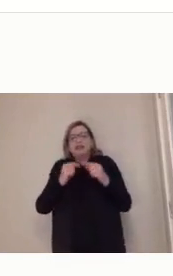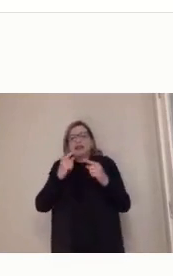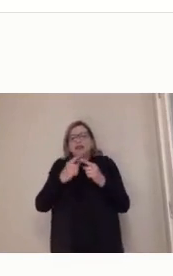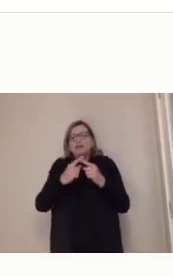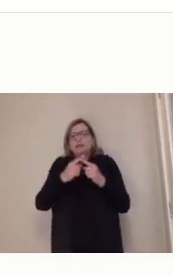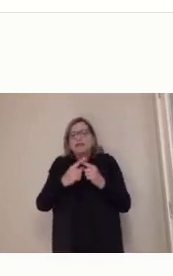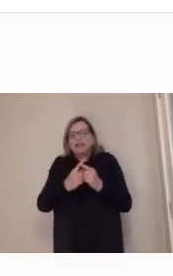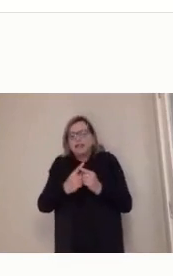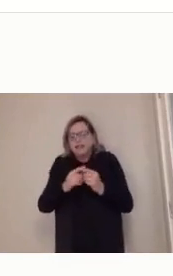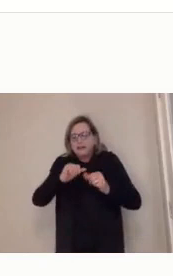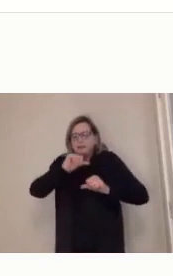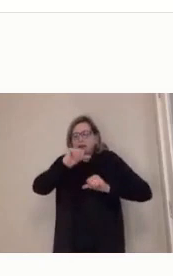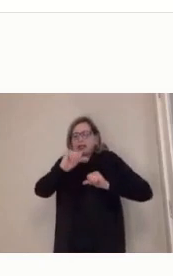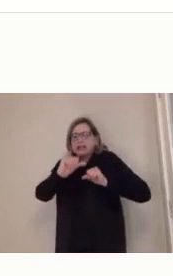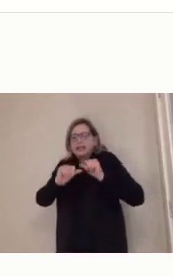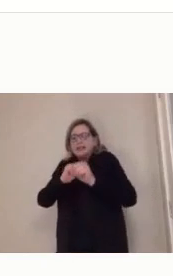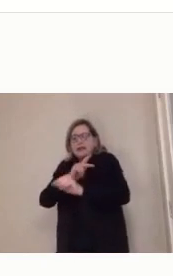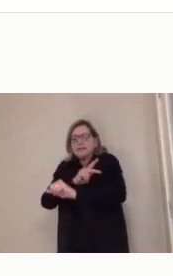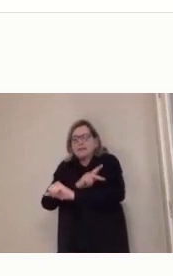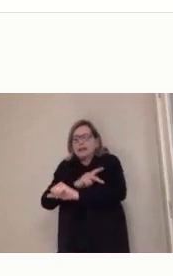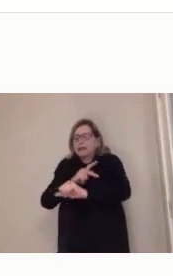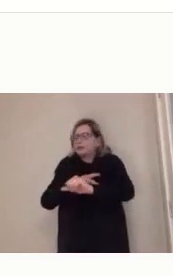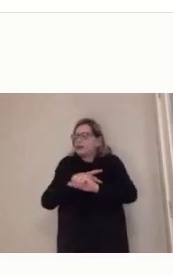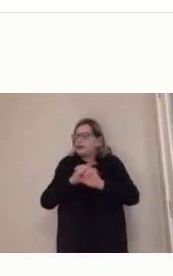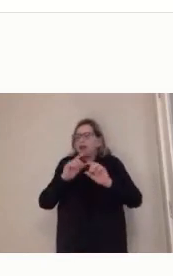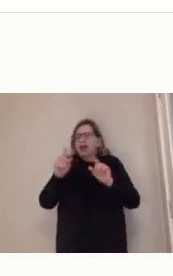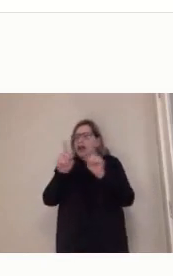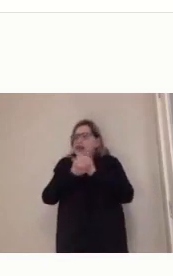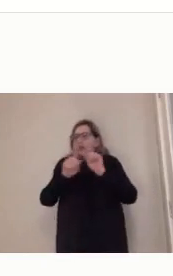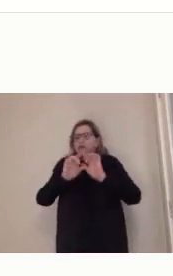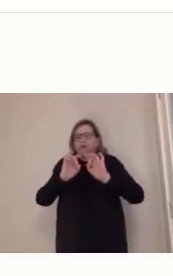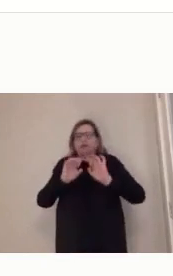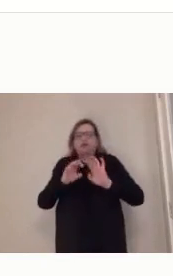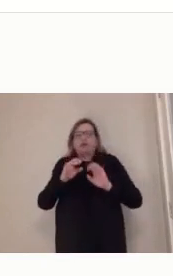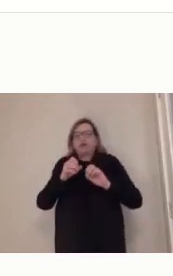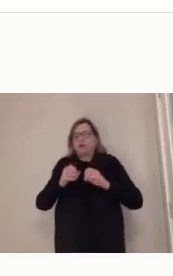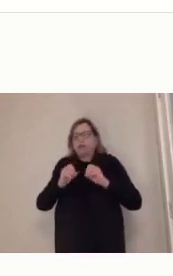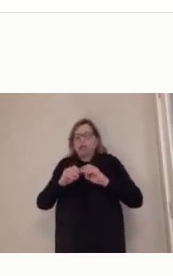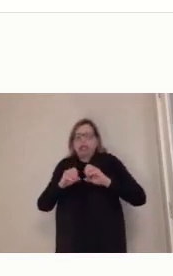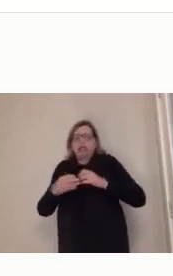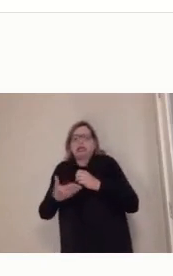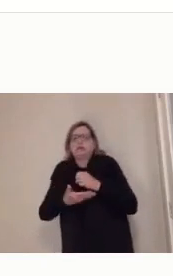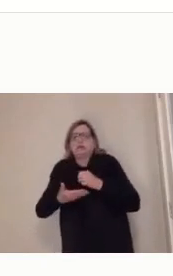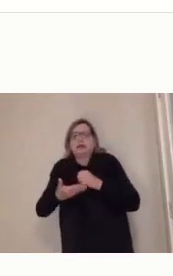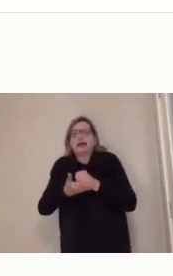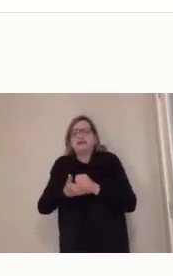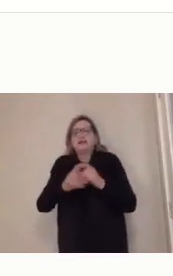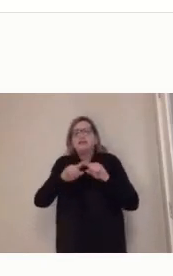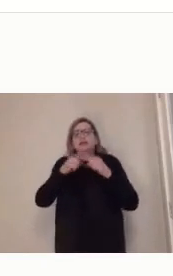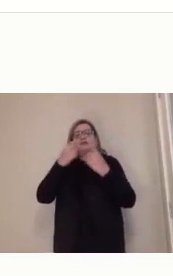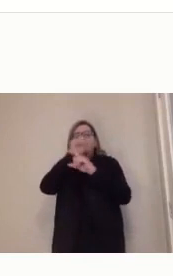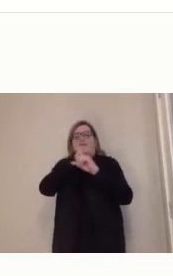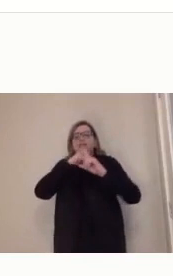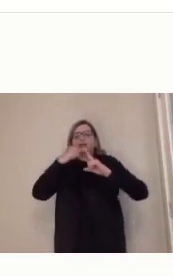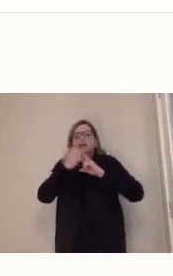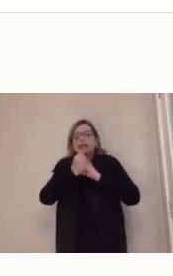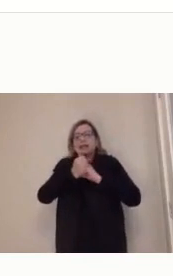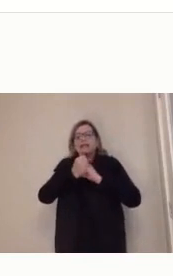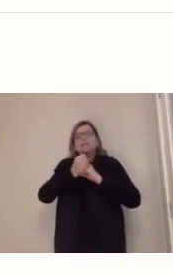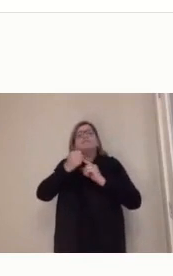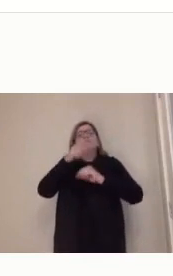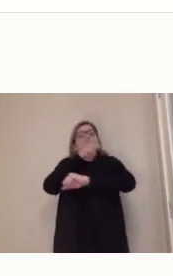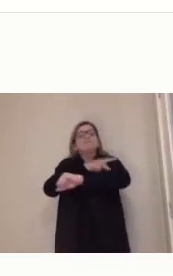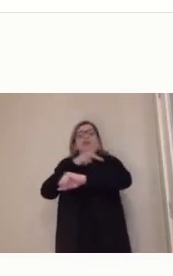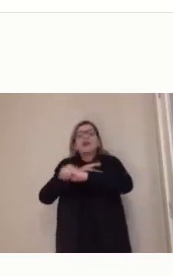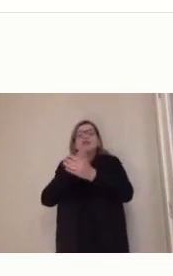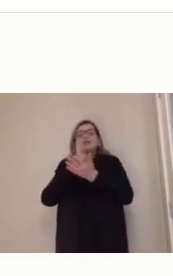relacionada à criança, educação básica, mas essa sociedade pedagógica em constante aprendizado. E ele vai dizer nesse livro,